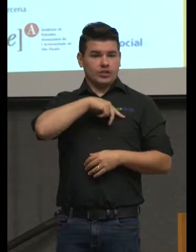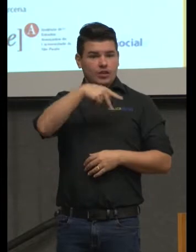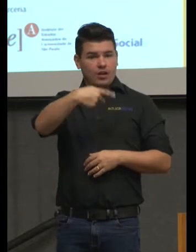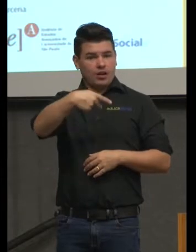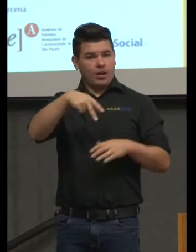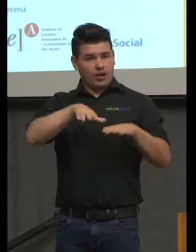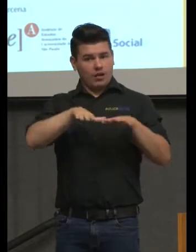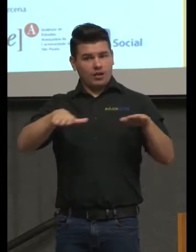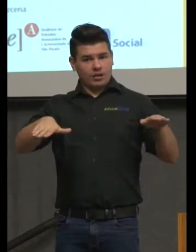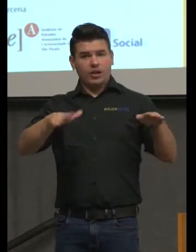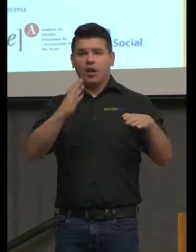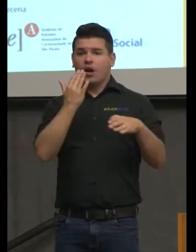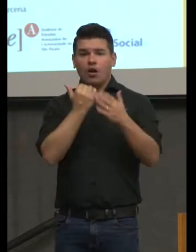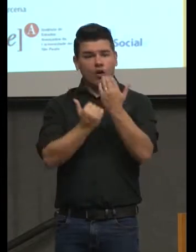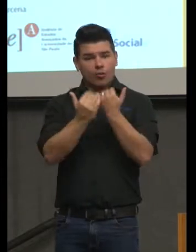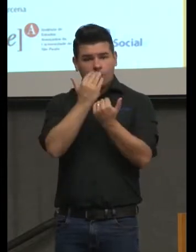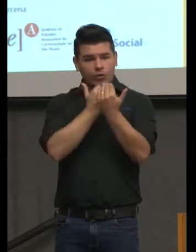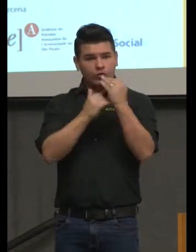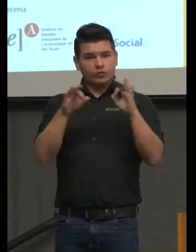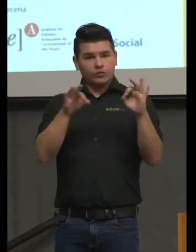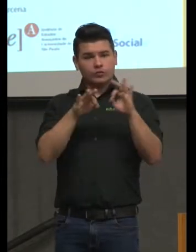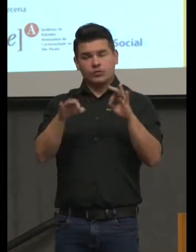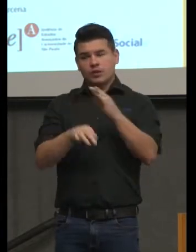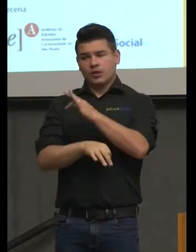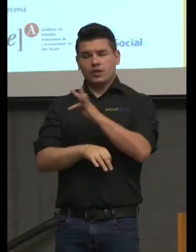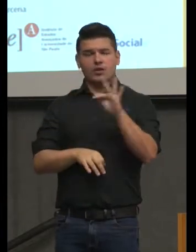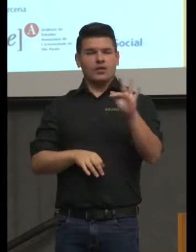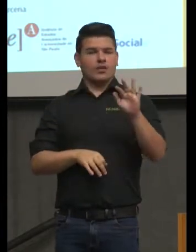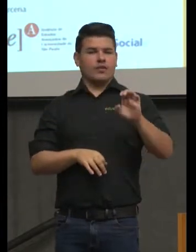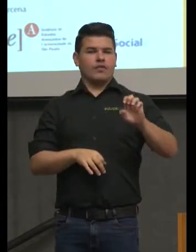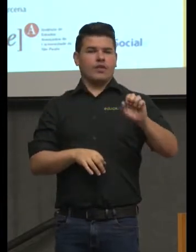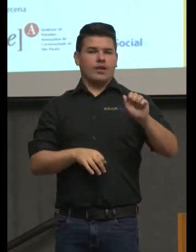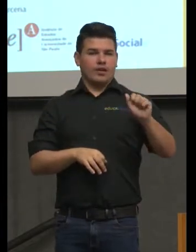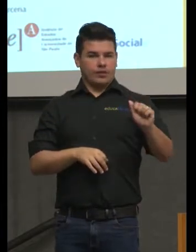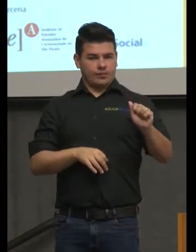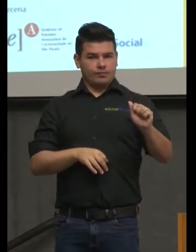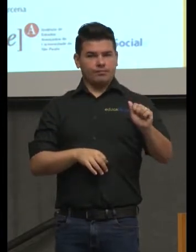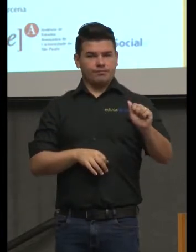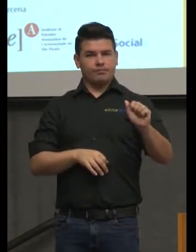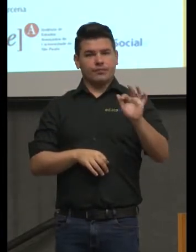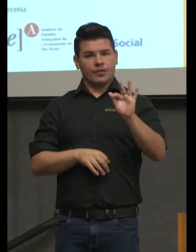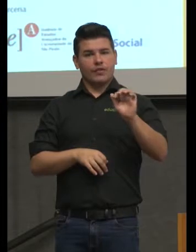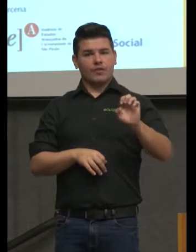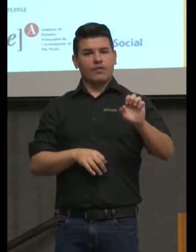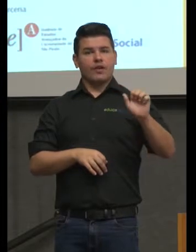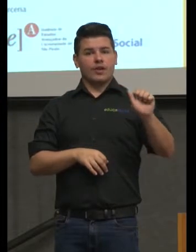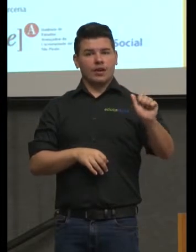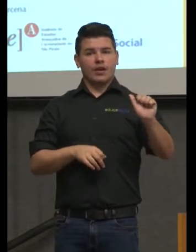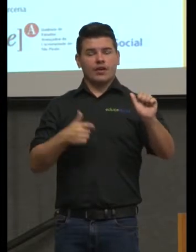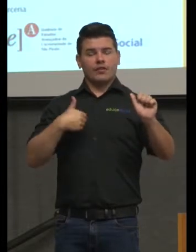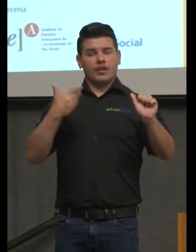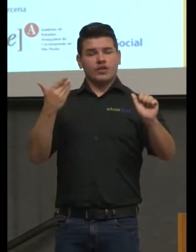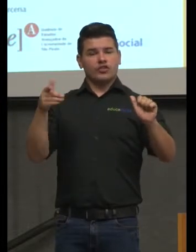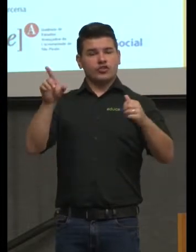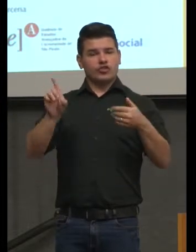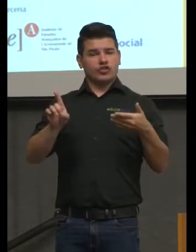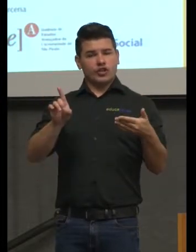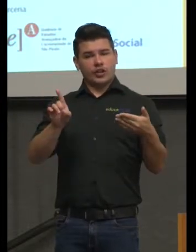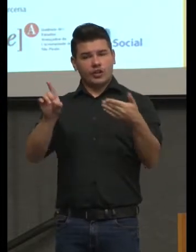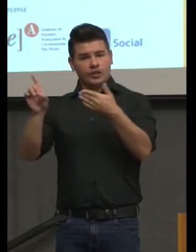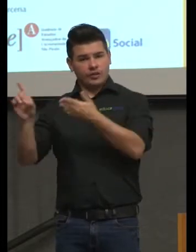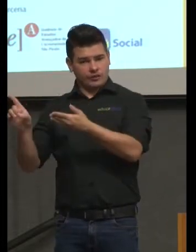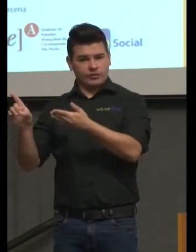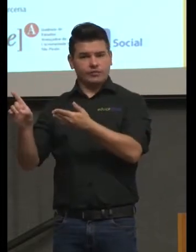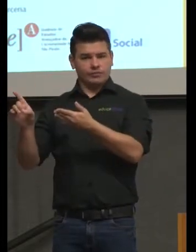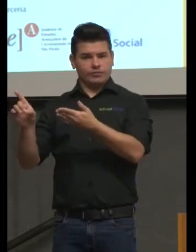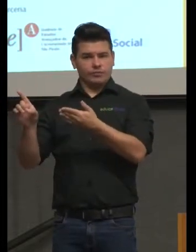e o almoço será na Féia, no restaurante da Féia, que é a nossa direita aqui, do auditório,